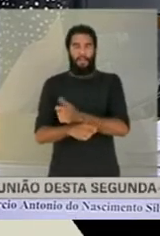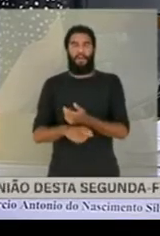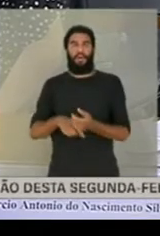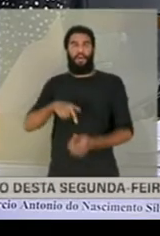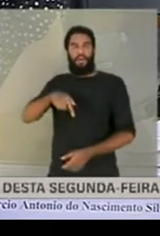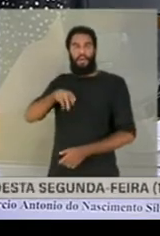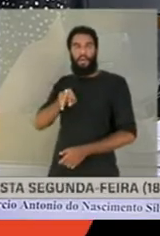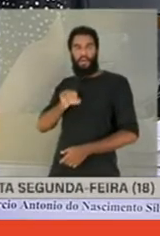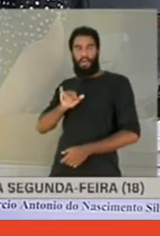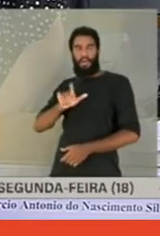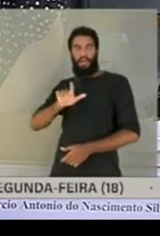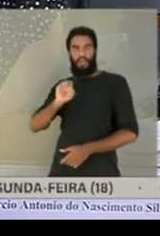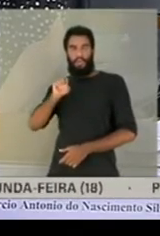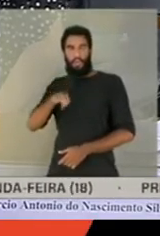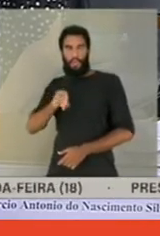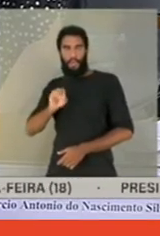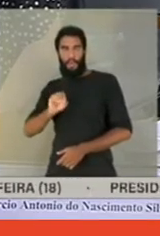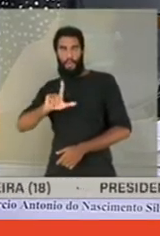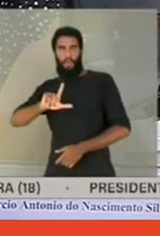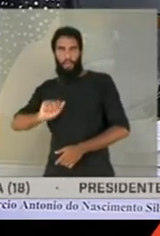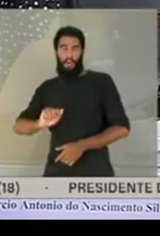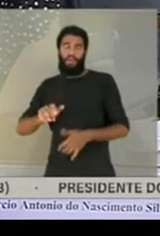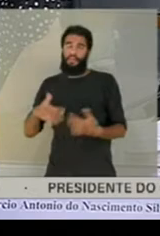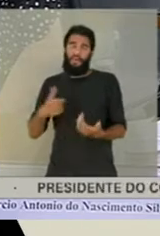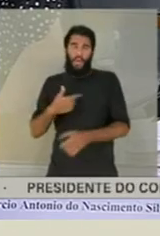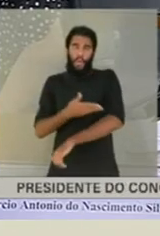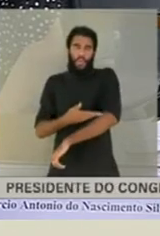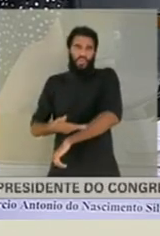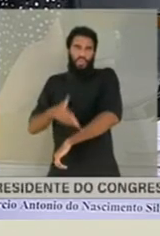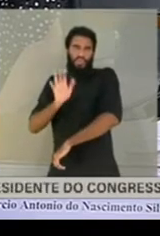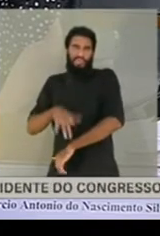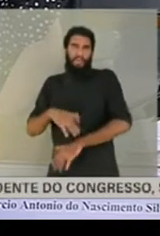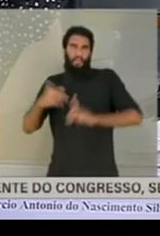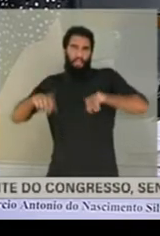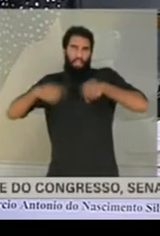sentir isso e passar, mas tudo, sabe, mas só que,